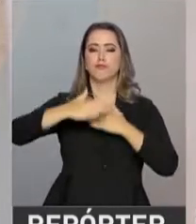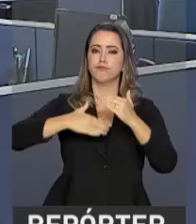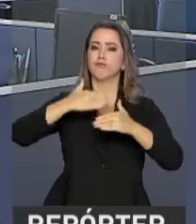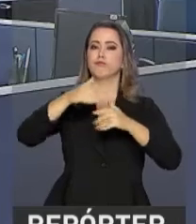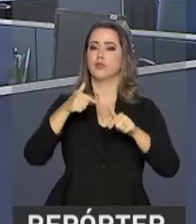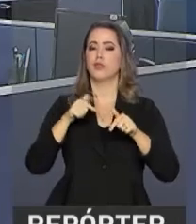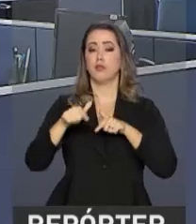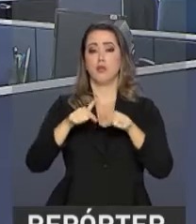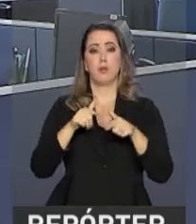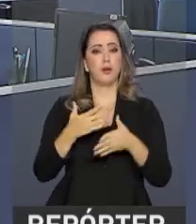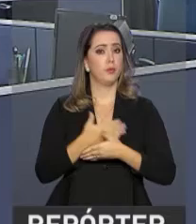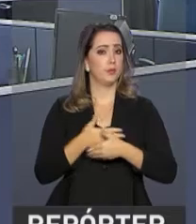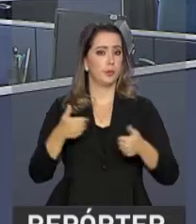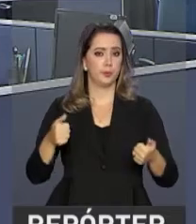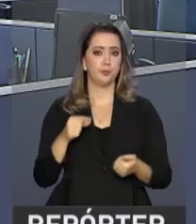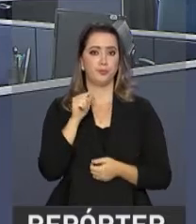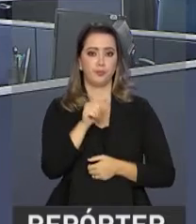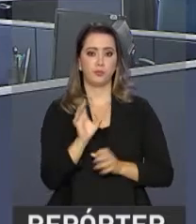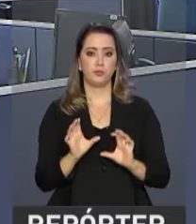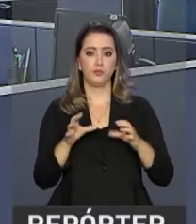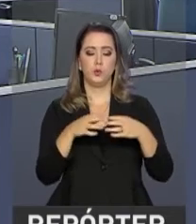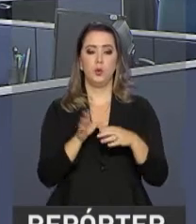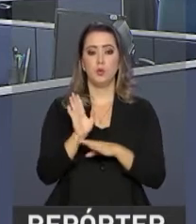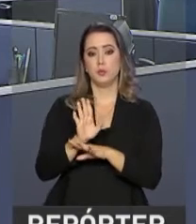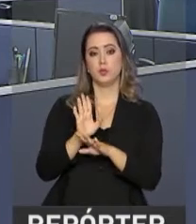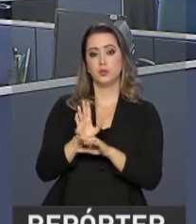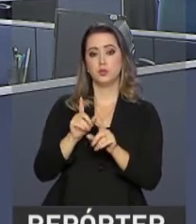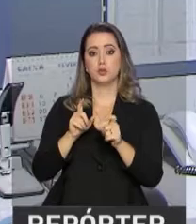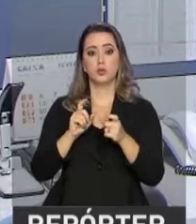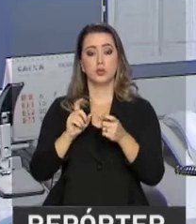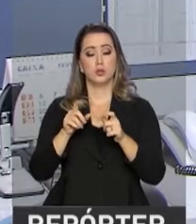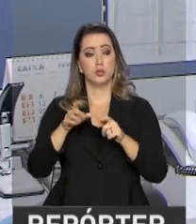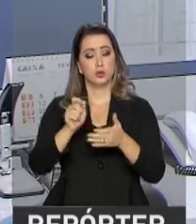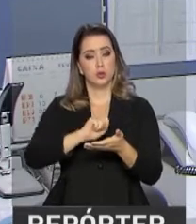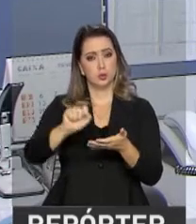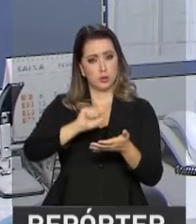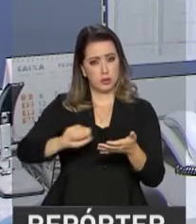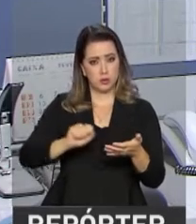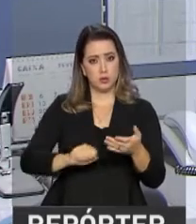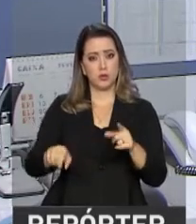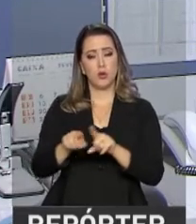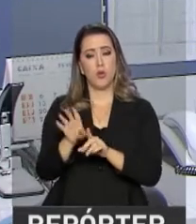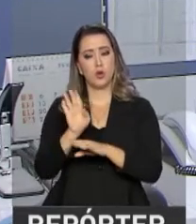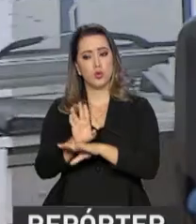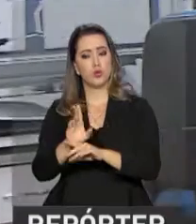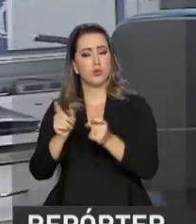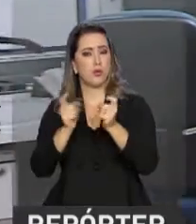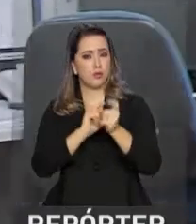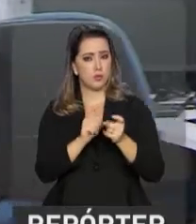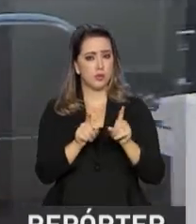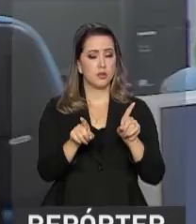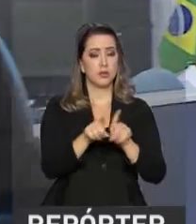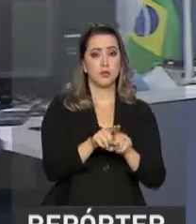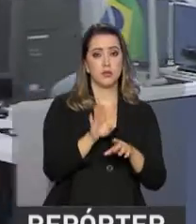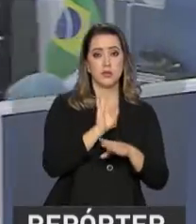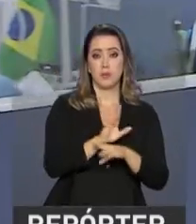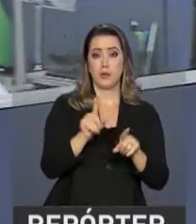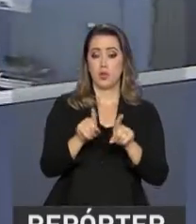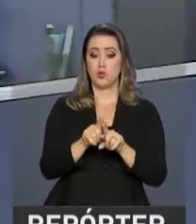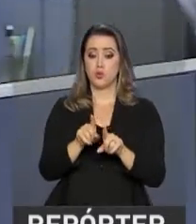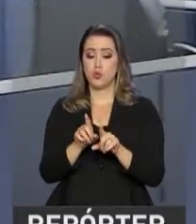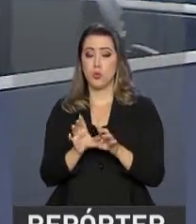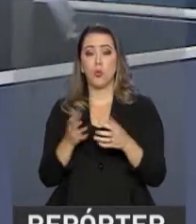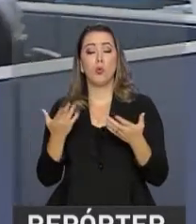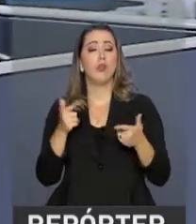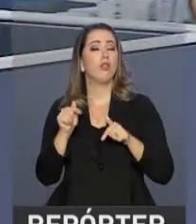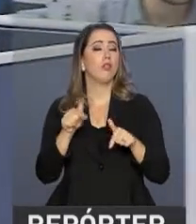de trabalho. A maior parte desses jovens atuam como auxiliares de escritório e assistentes administrativos. Além de ajudar os jovens a ter